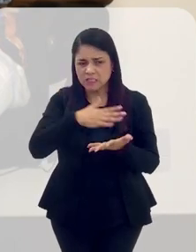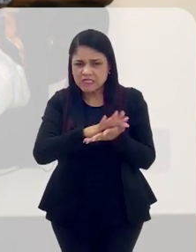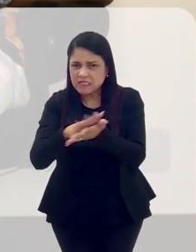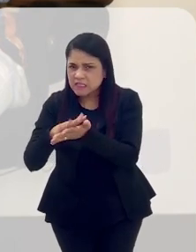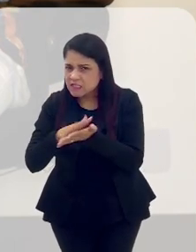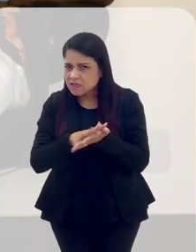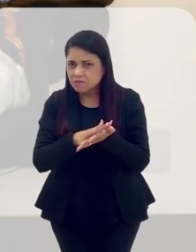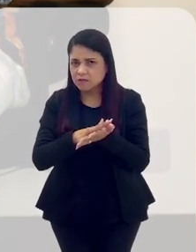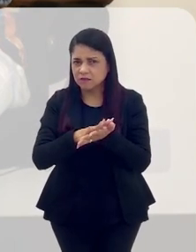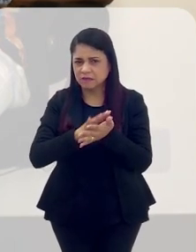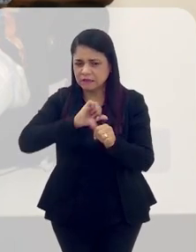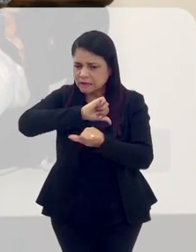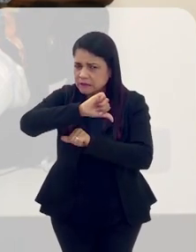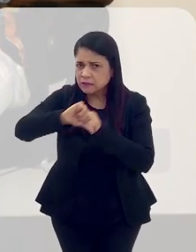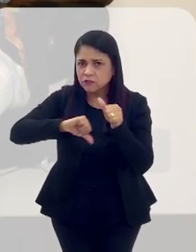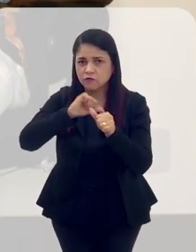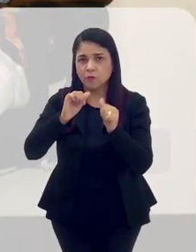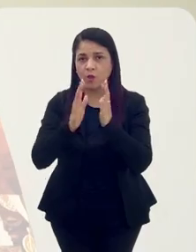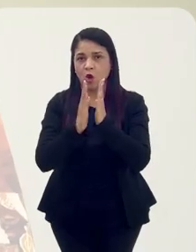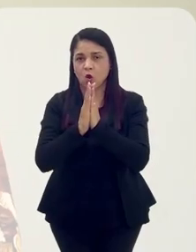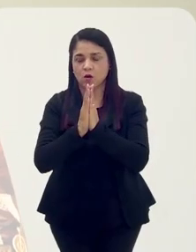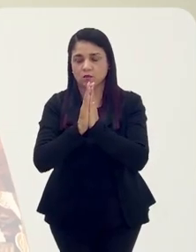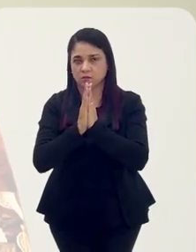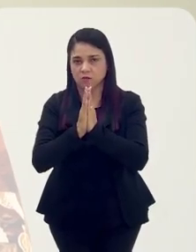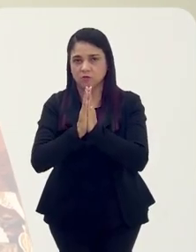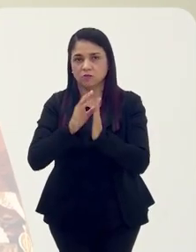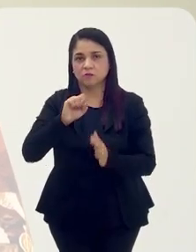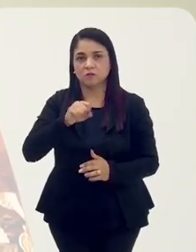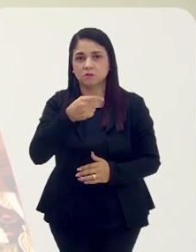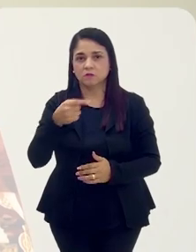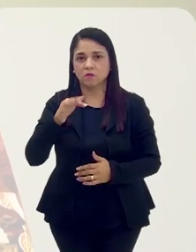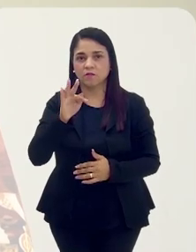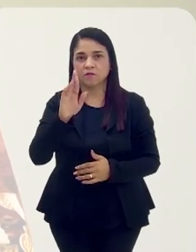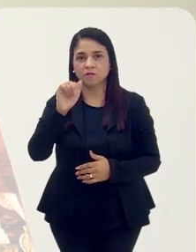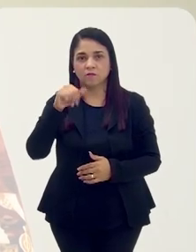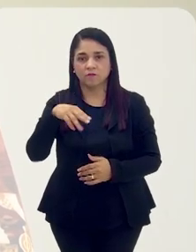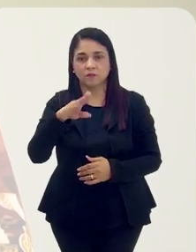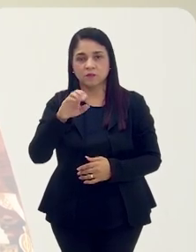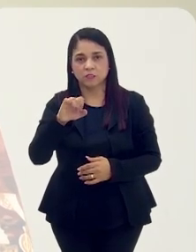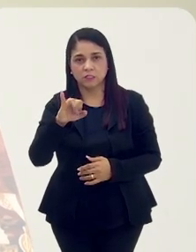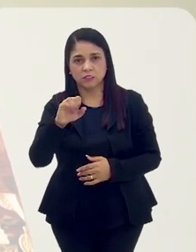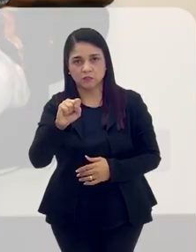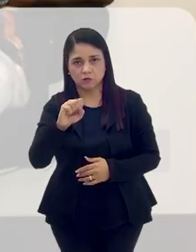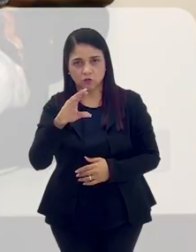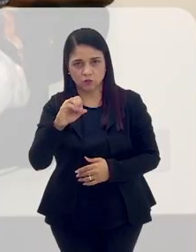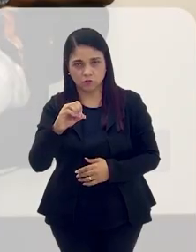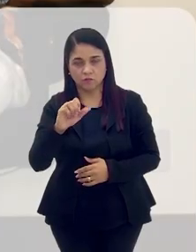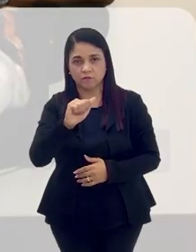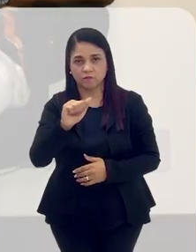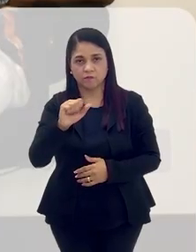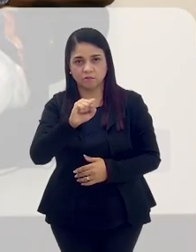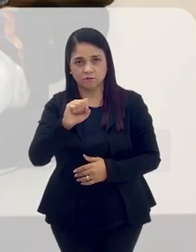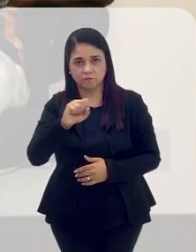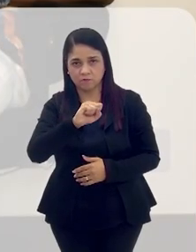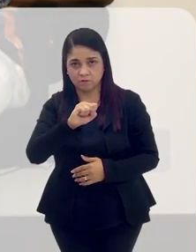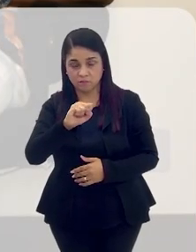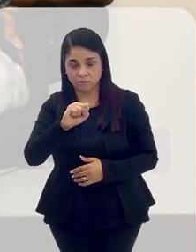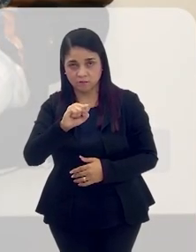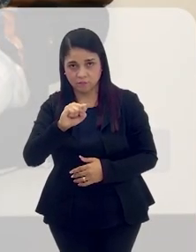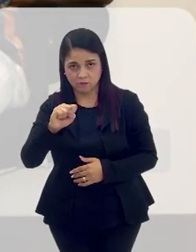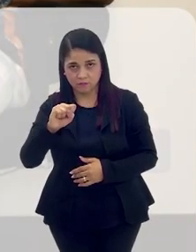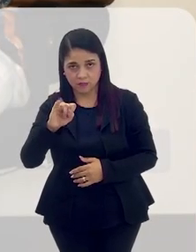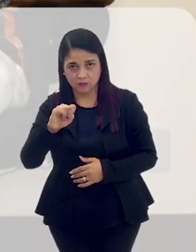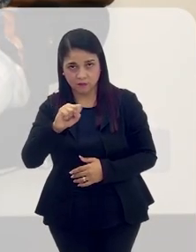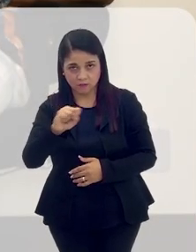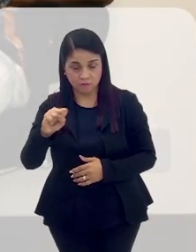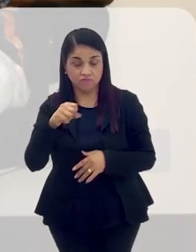transformando a oração de São Francisco de Assis. não, ainda vou te dizer, mas saindo até